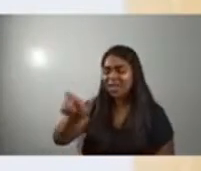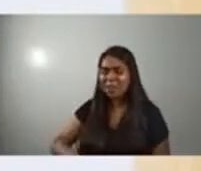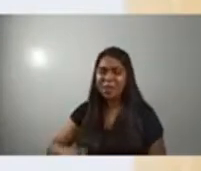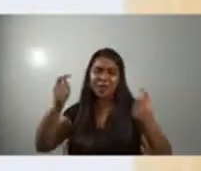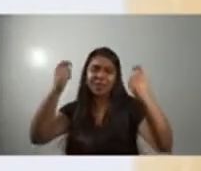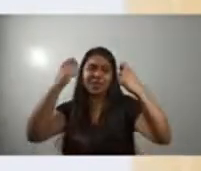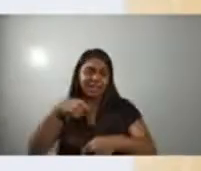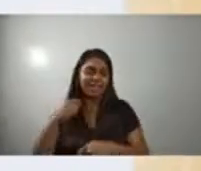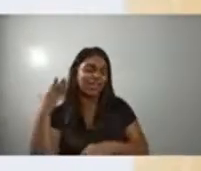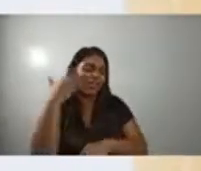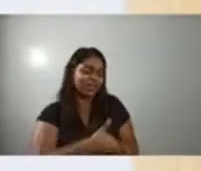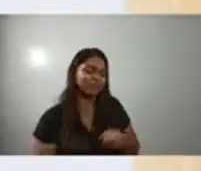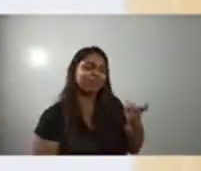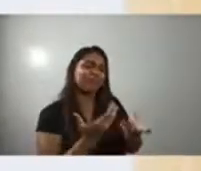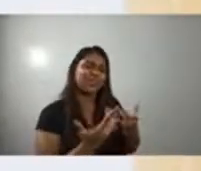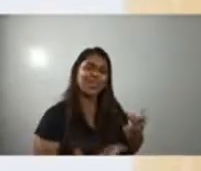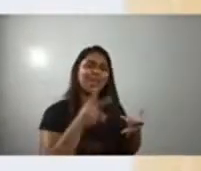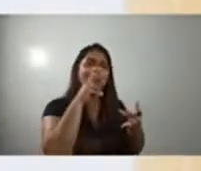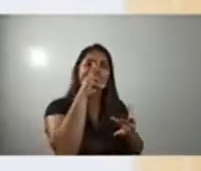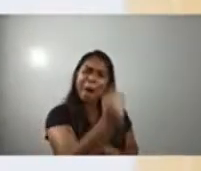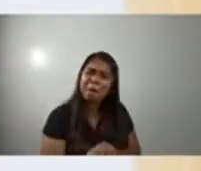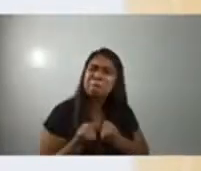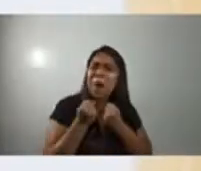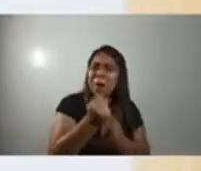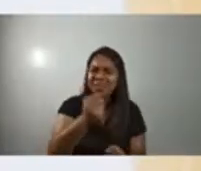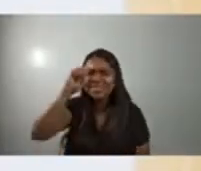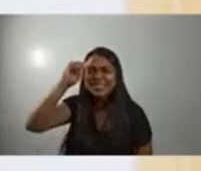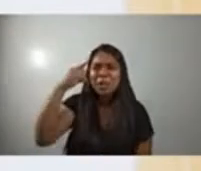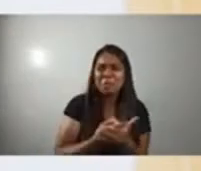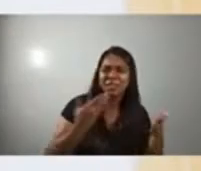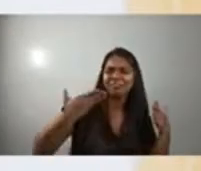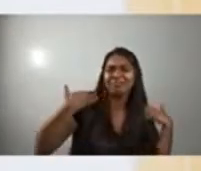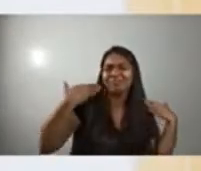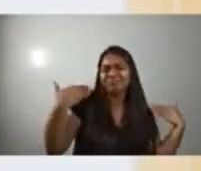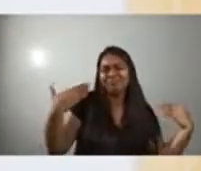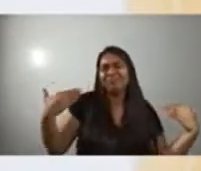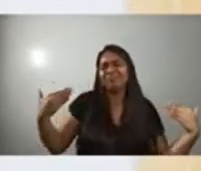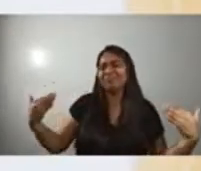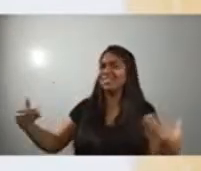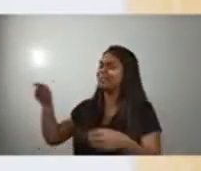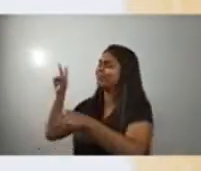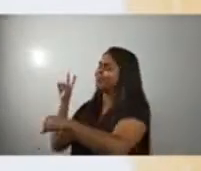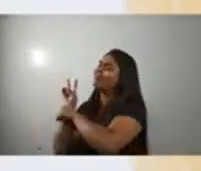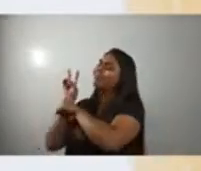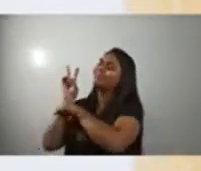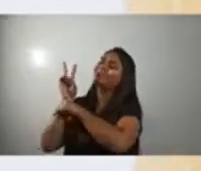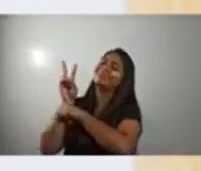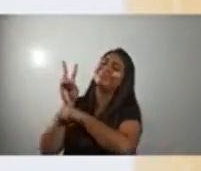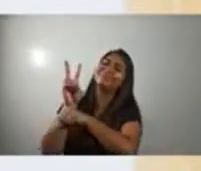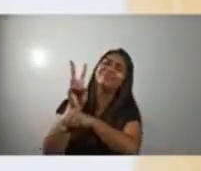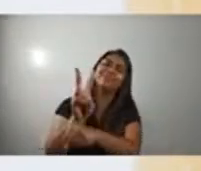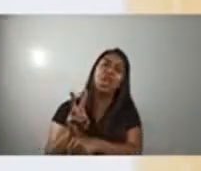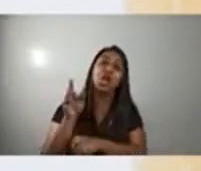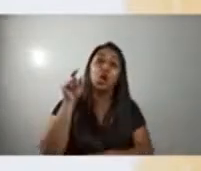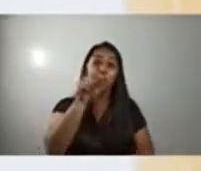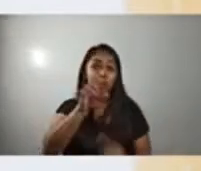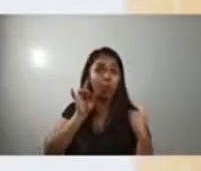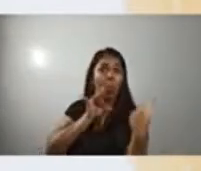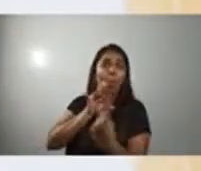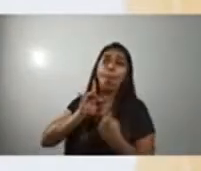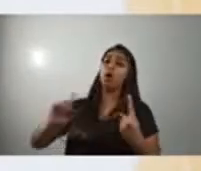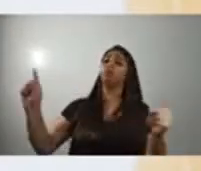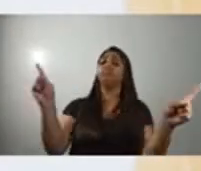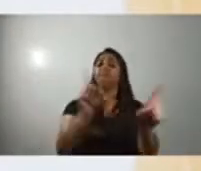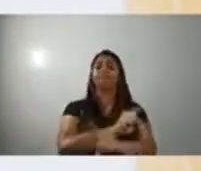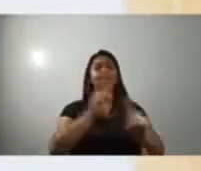poderoso, mandou um anjo pra te guardar Você não está sozinho